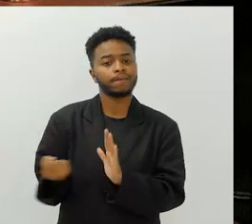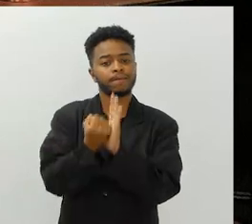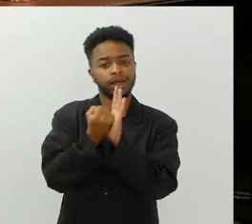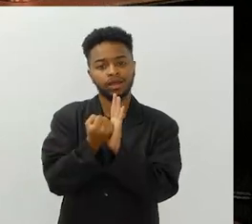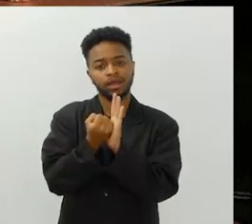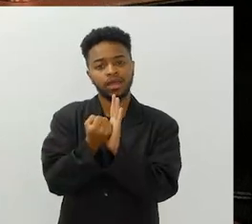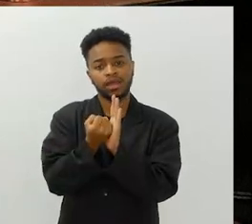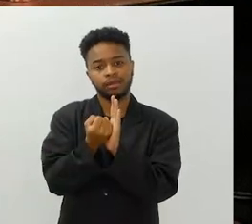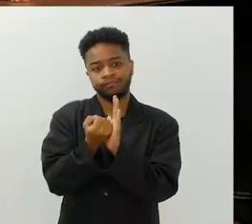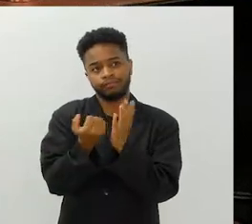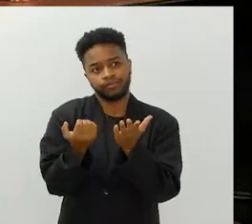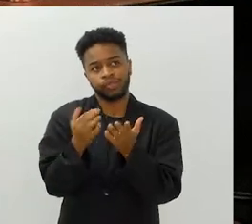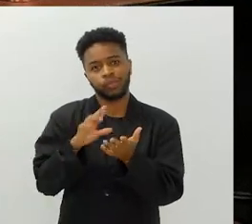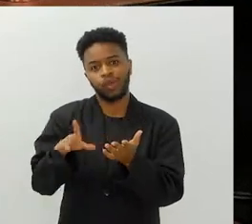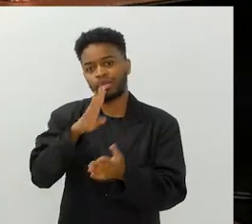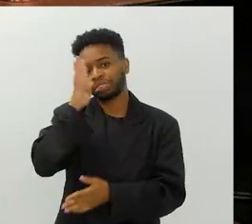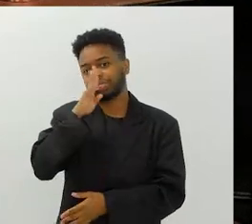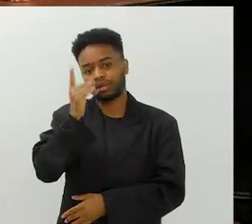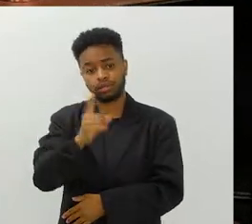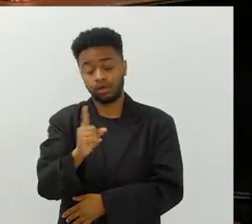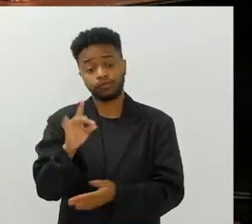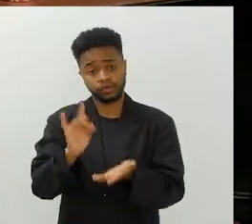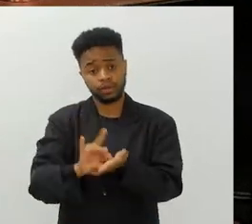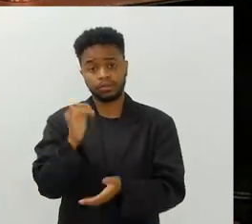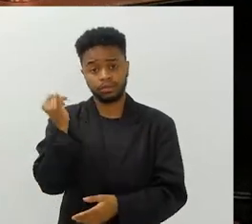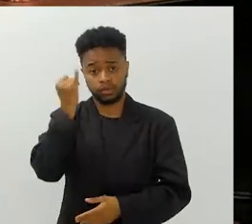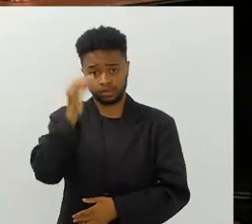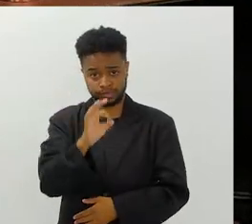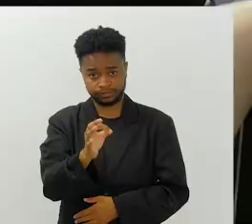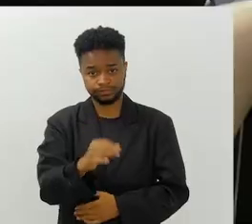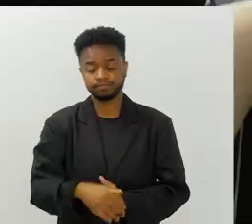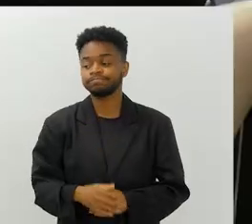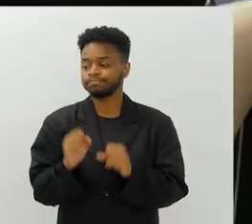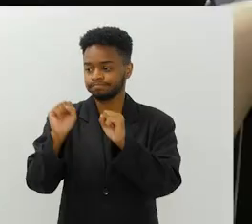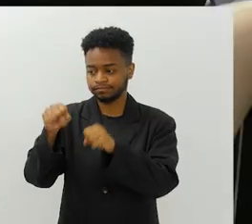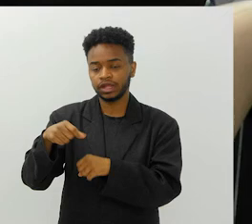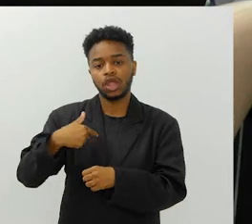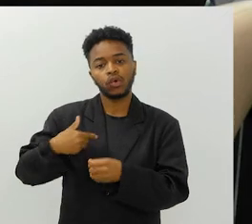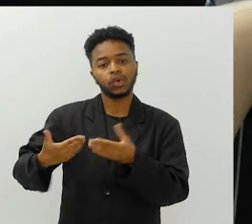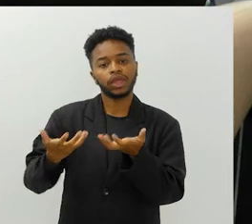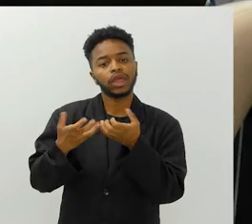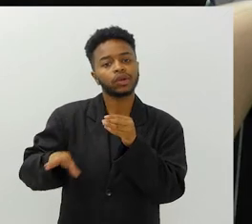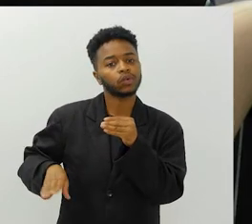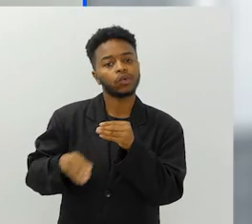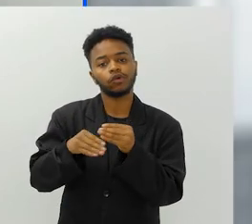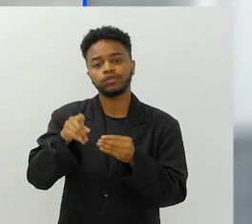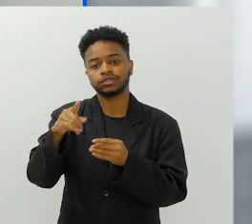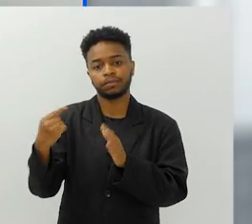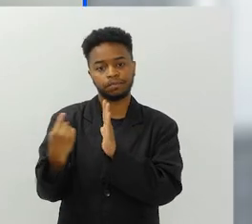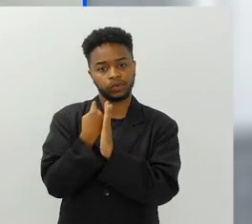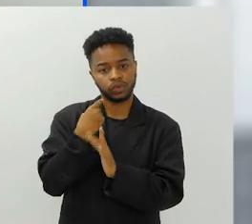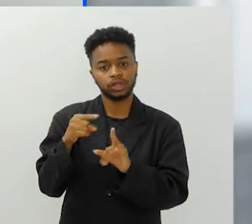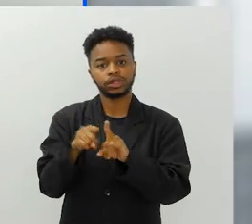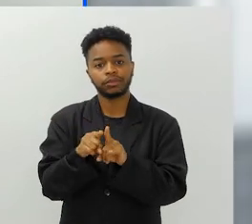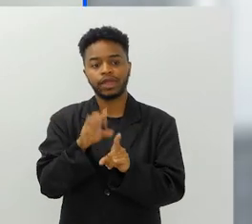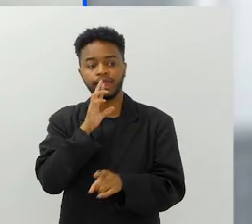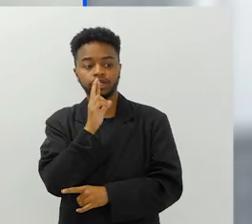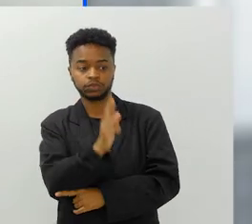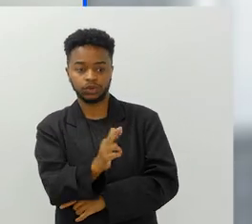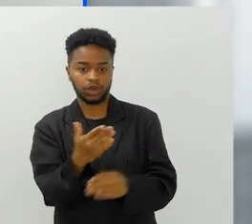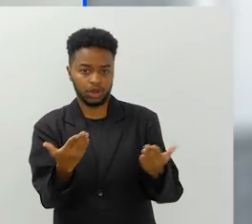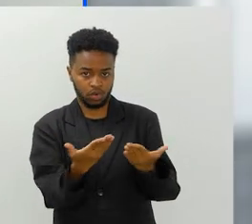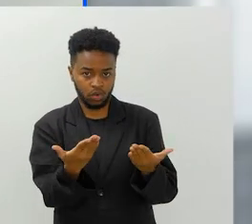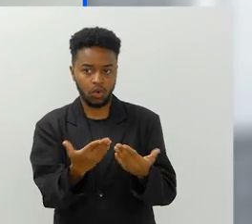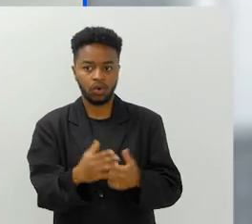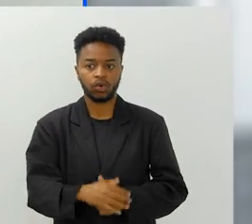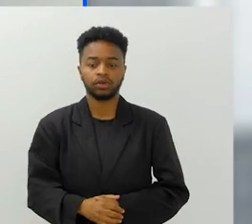um selo desse não é qualquer reconhecimento, é bastante importante. É claro, eu queria até complementar a pergunta anterior e também responder a